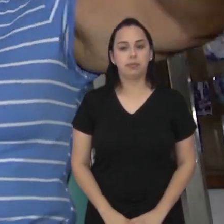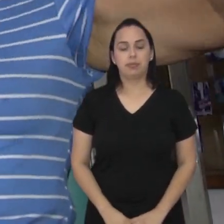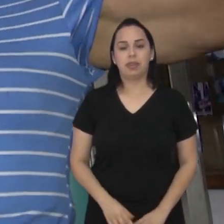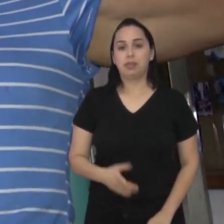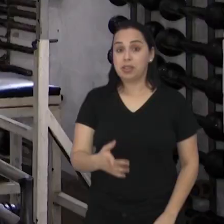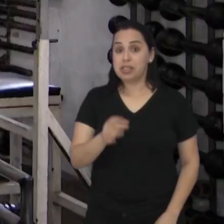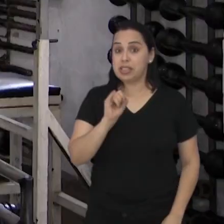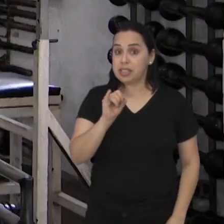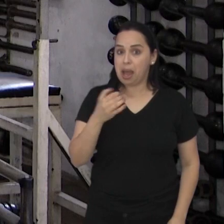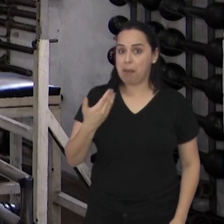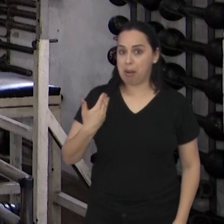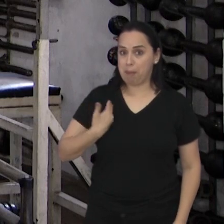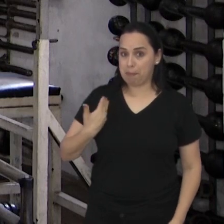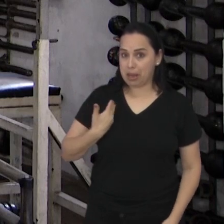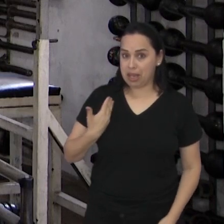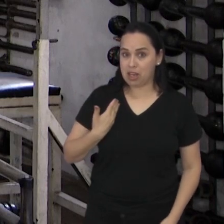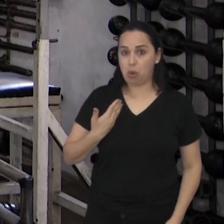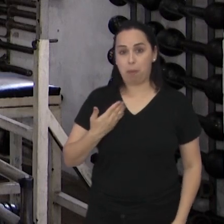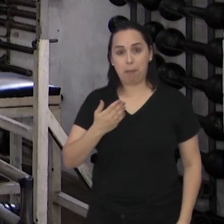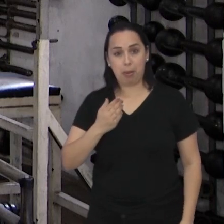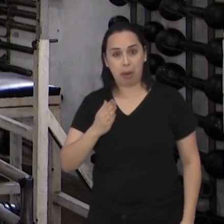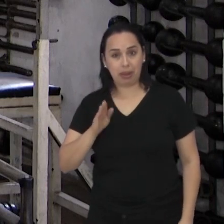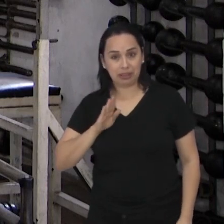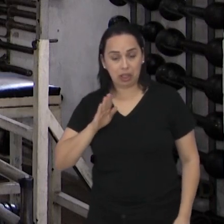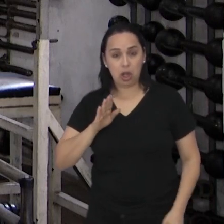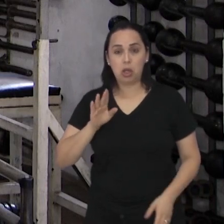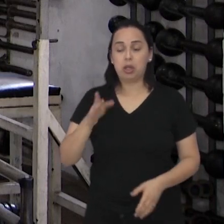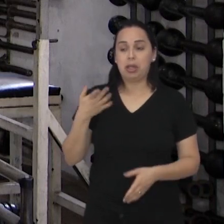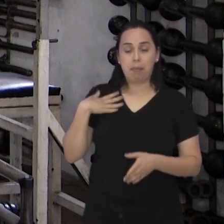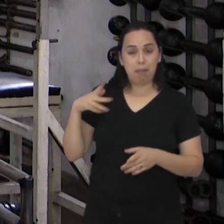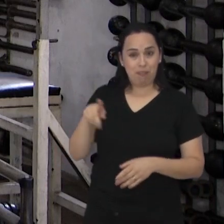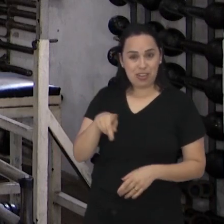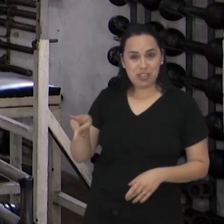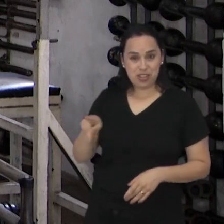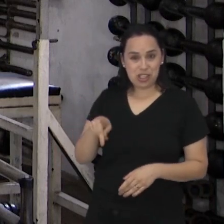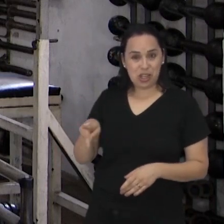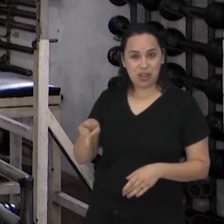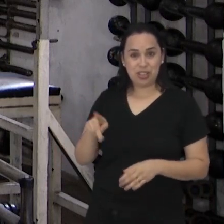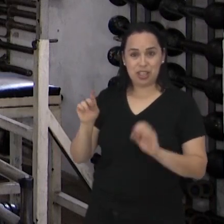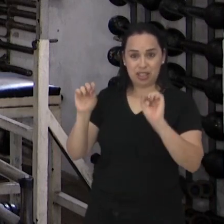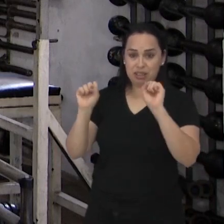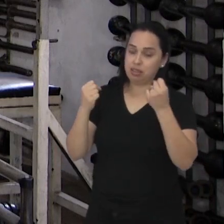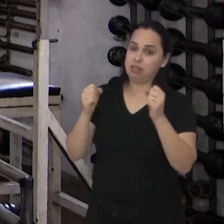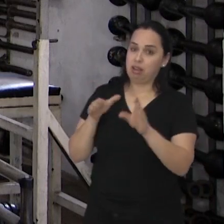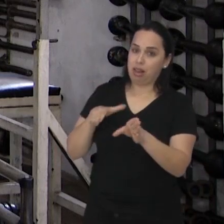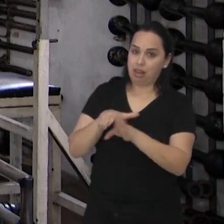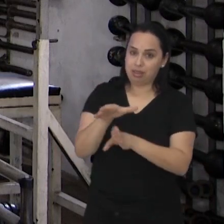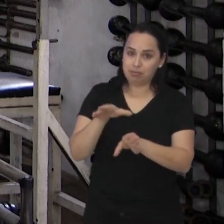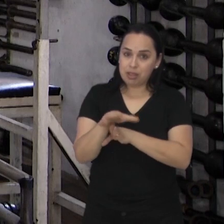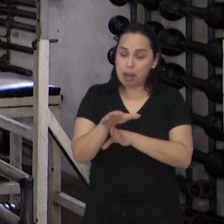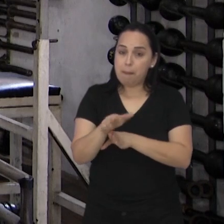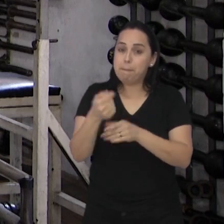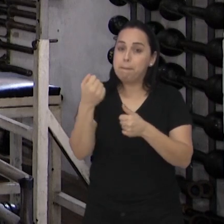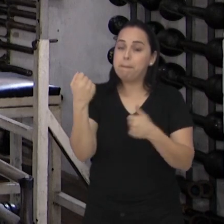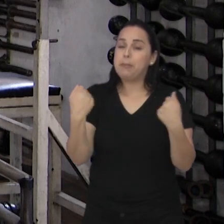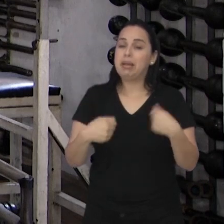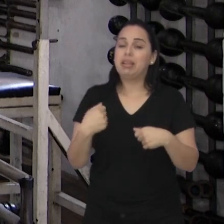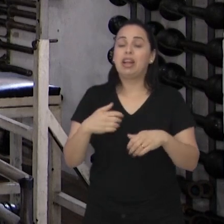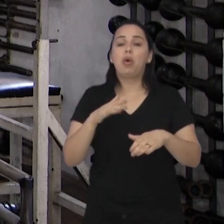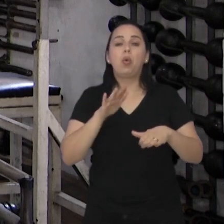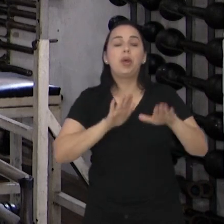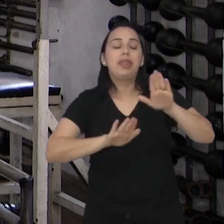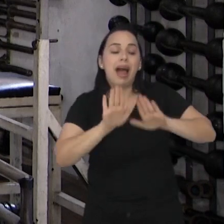Para quem é meu colega, ou para quem pretende ser meu colega professor de educação física, eu recomendo que seja muito